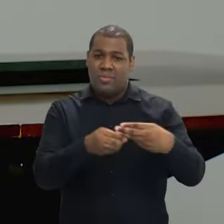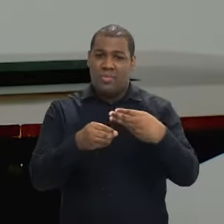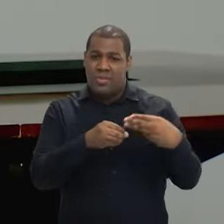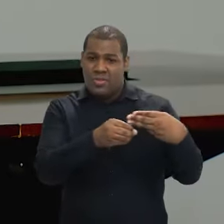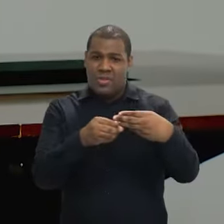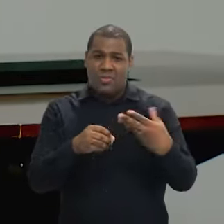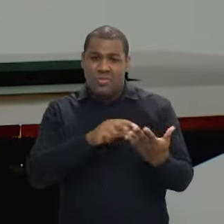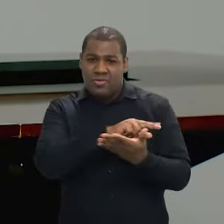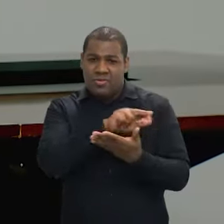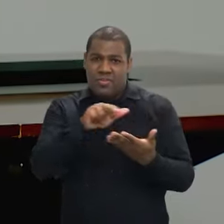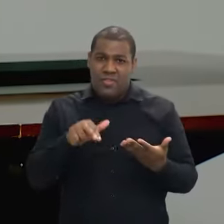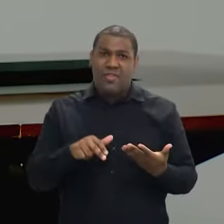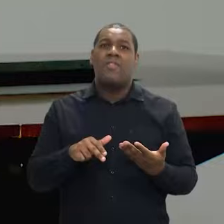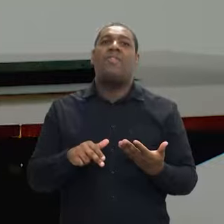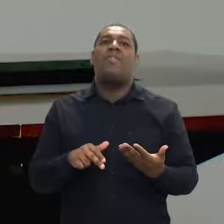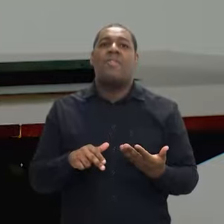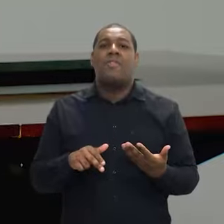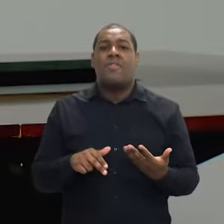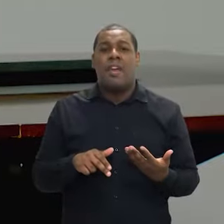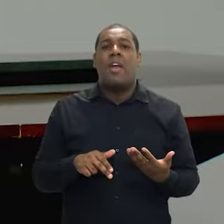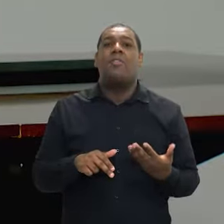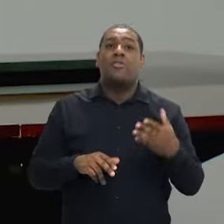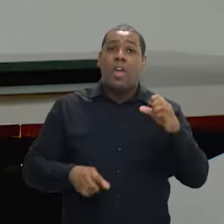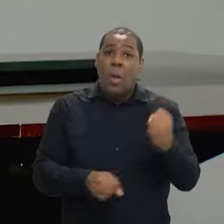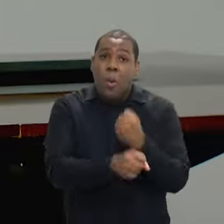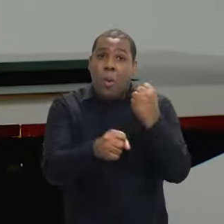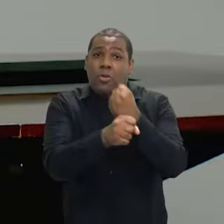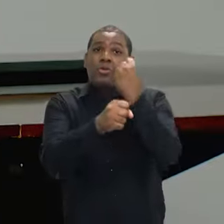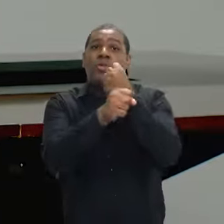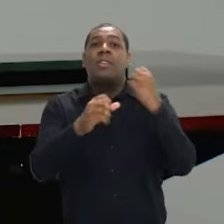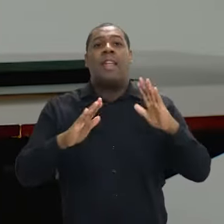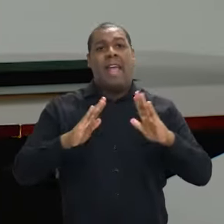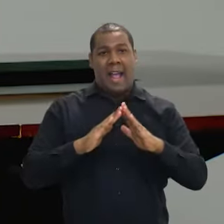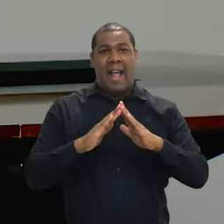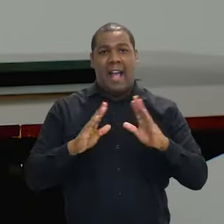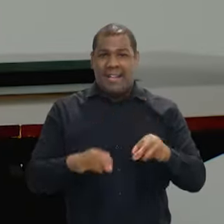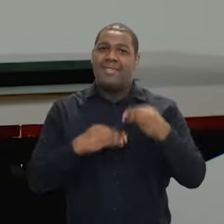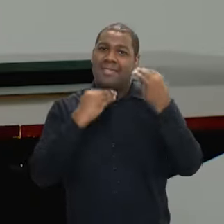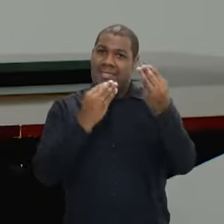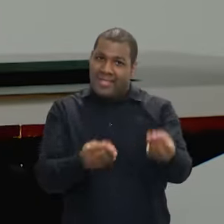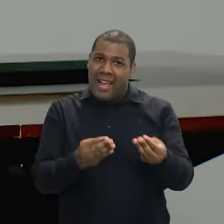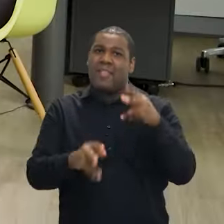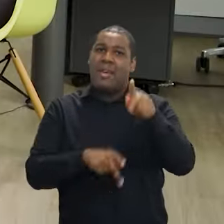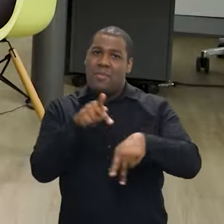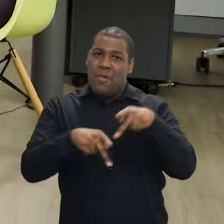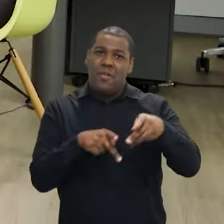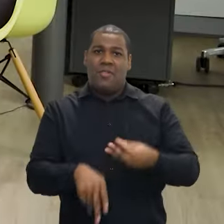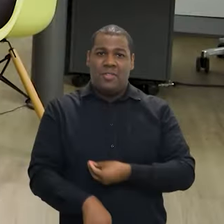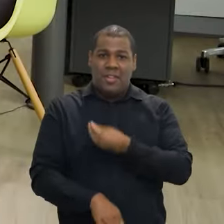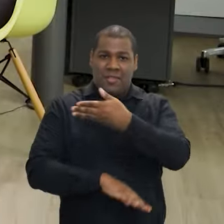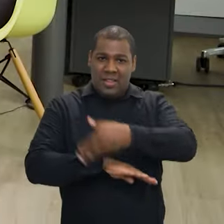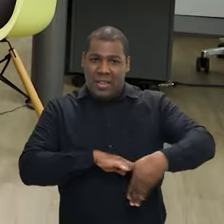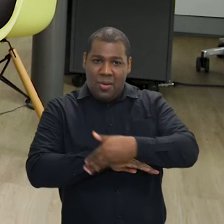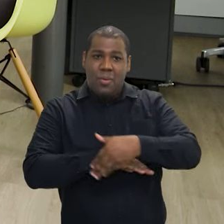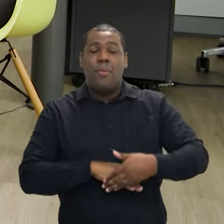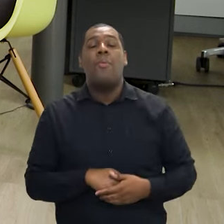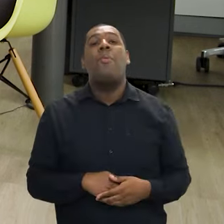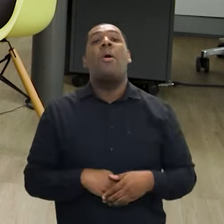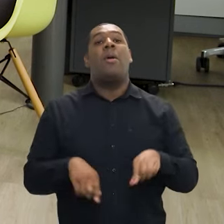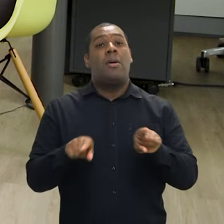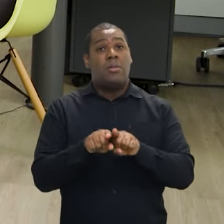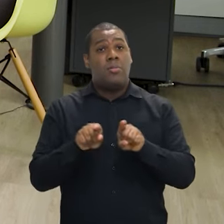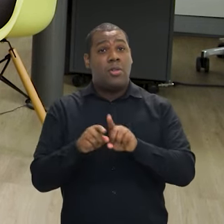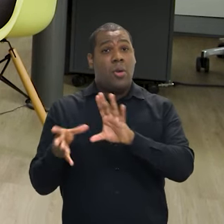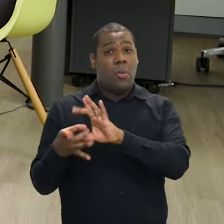efetivamente proporcionar essas unidades habitacionais locadas para esse público. Também tem um eixo de saúde